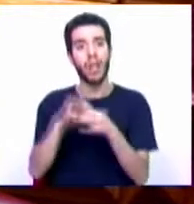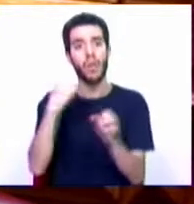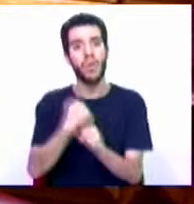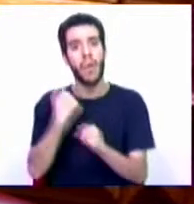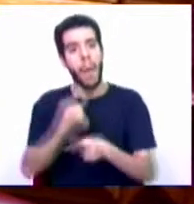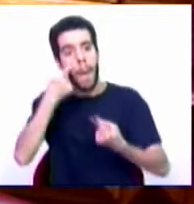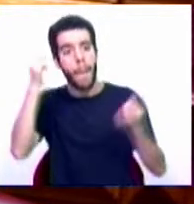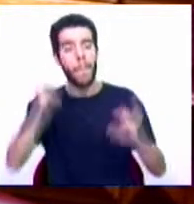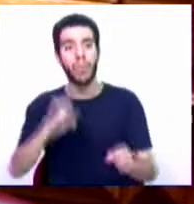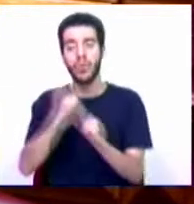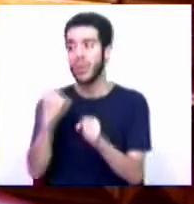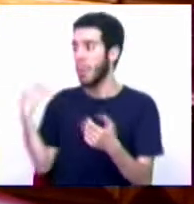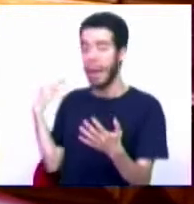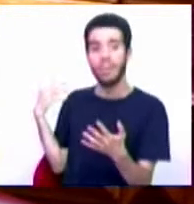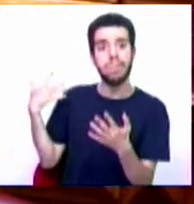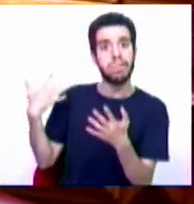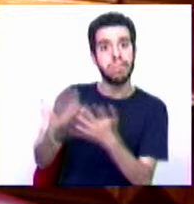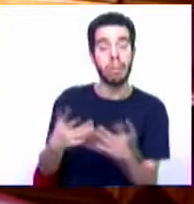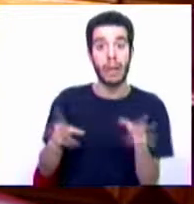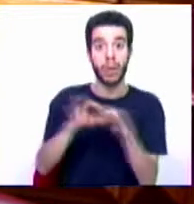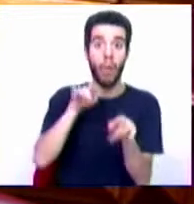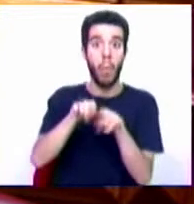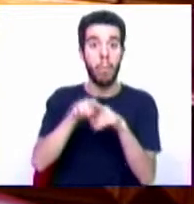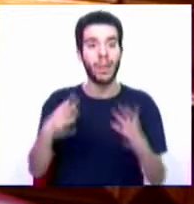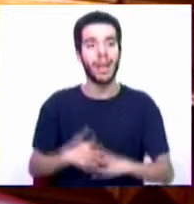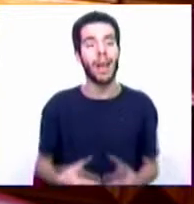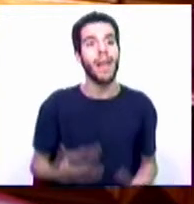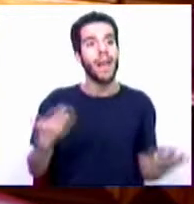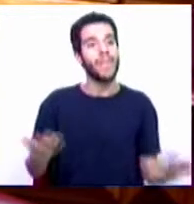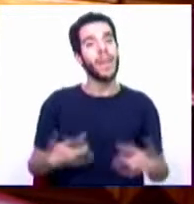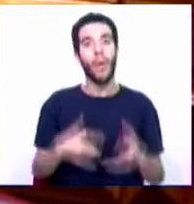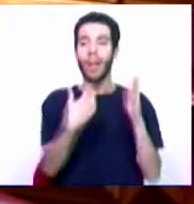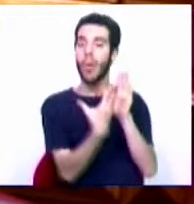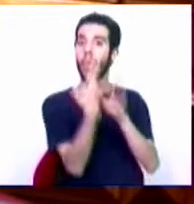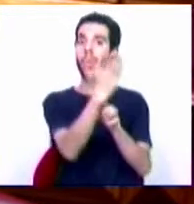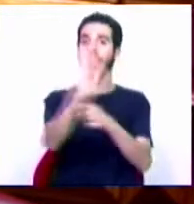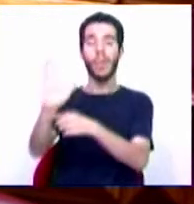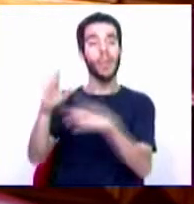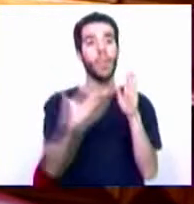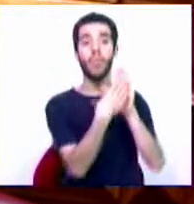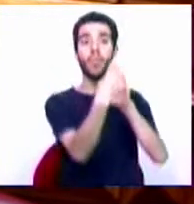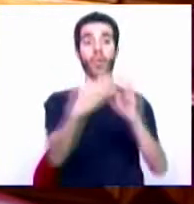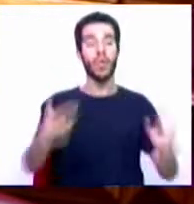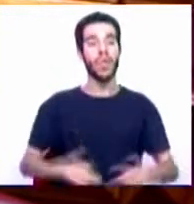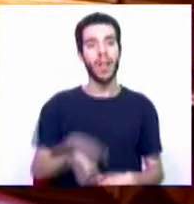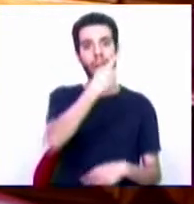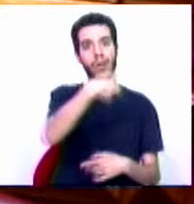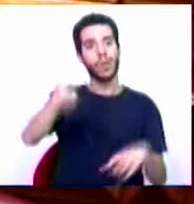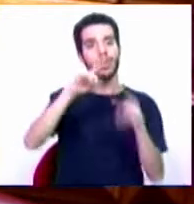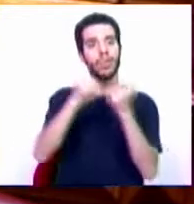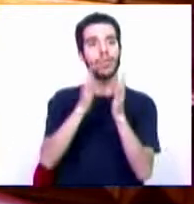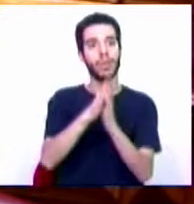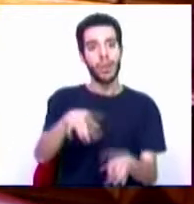e todo o trabalho desenvolvido ao longo do seu percurso político, deixa-nos um legado, uma marca, que ficará para sempre na memória de todos